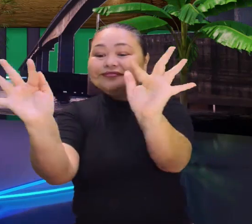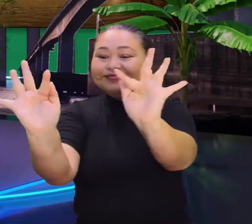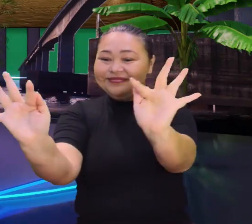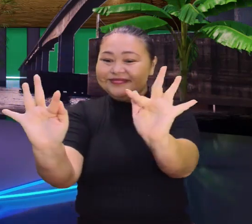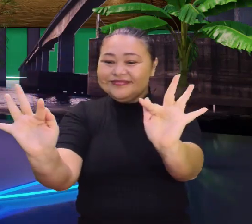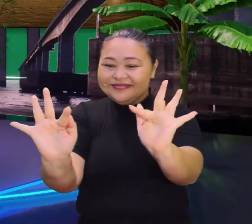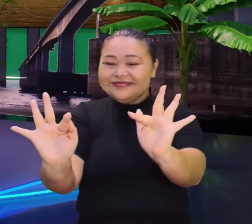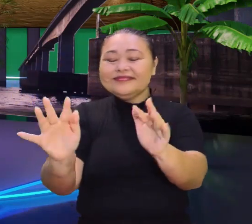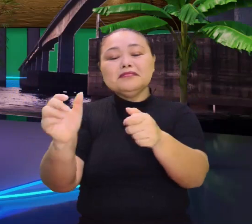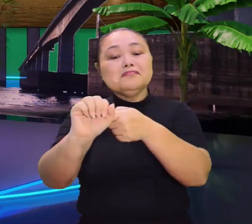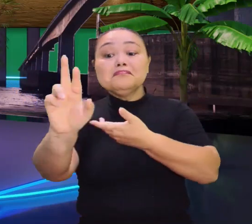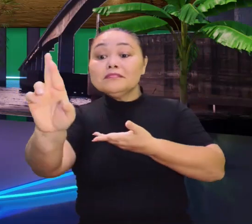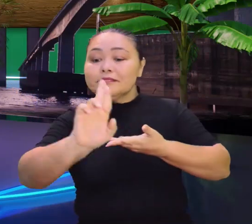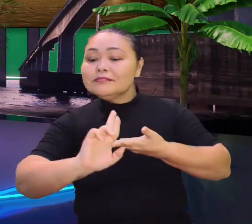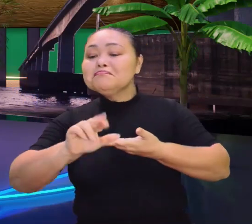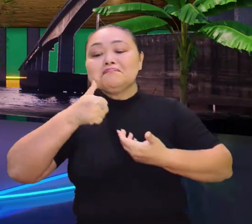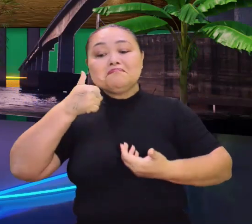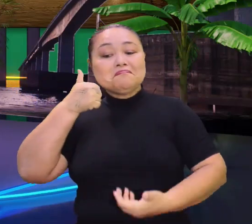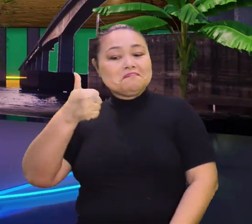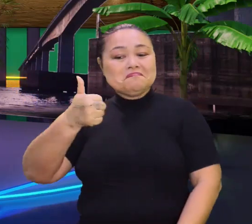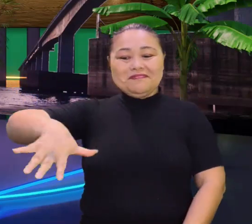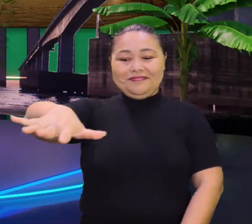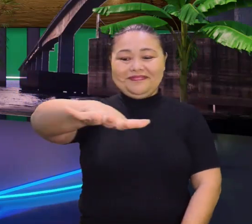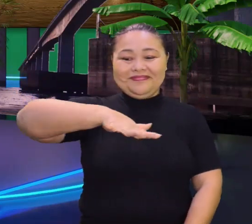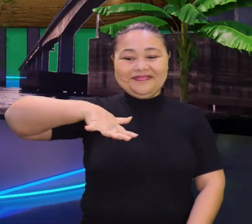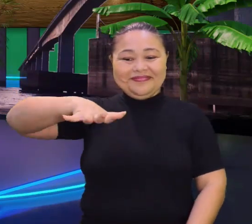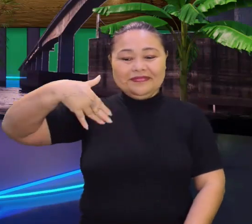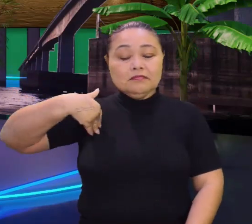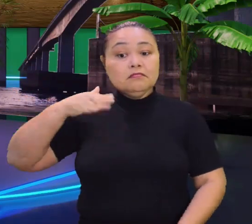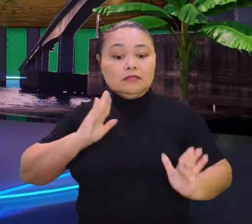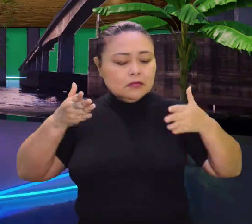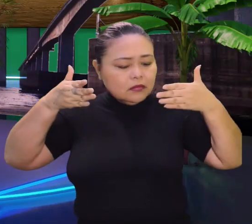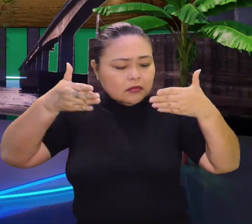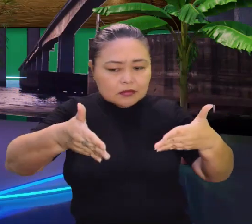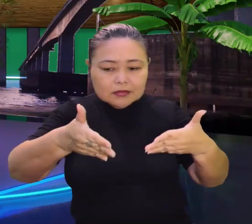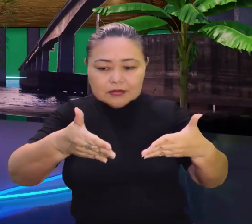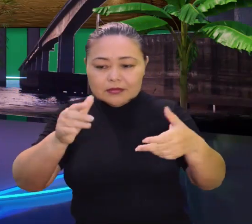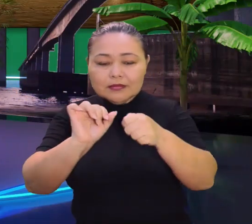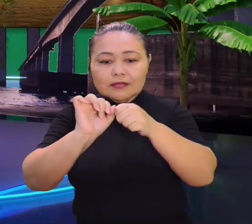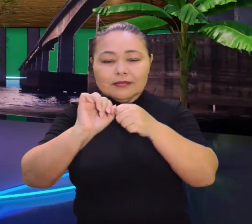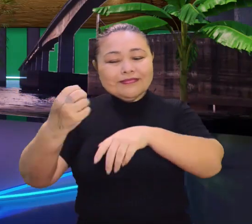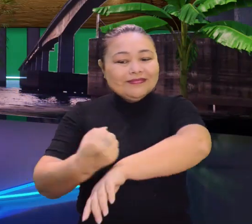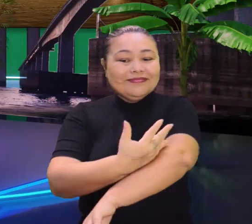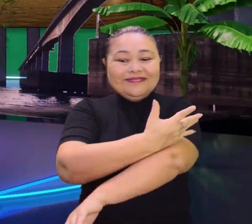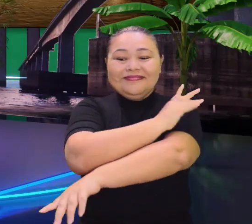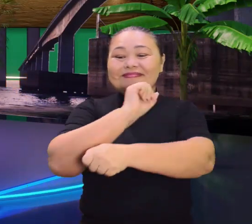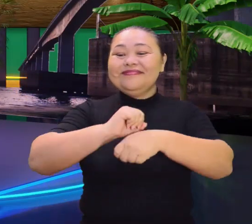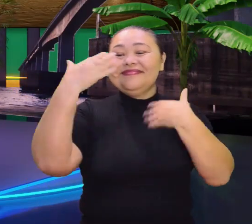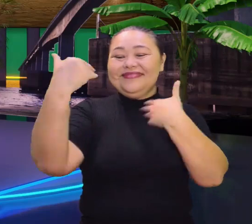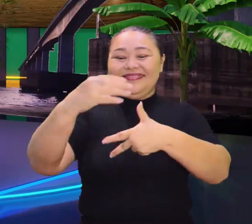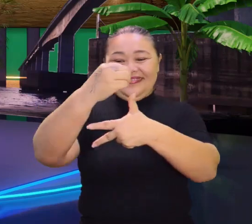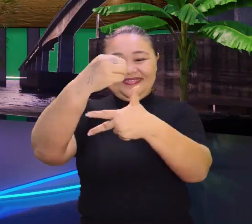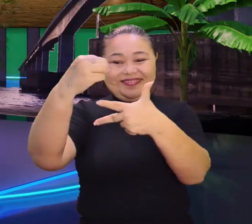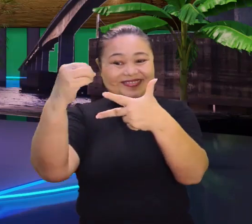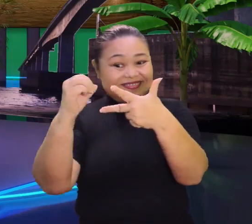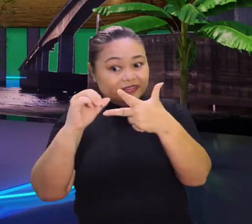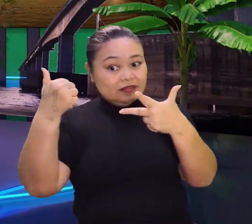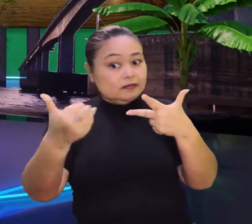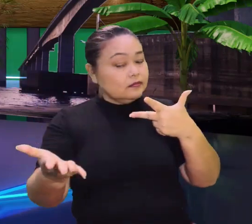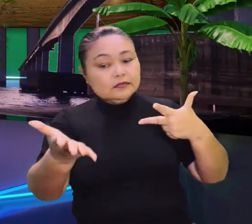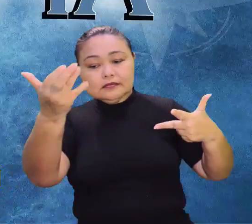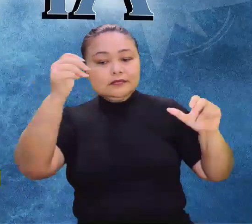o retorno é muito positivo dessa galera que está se dedicando mesmo para arrepiar aí na prova do Enem. Então,